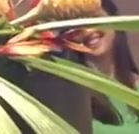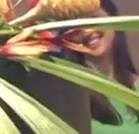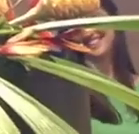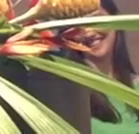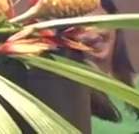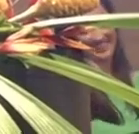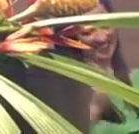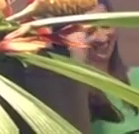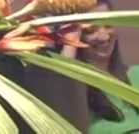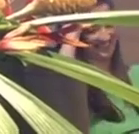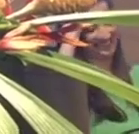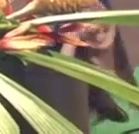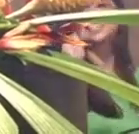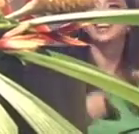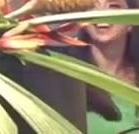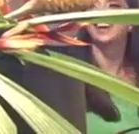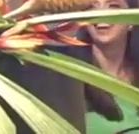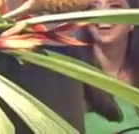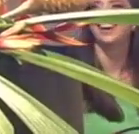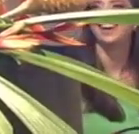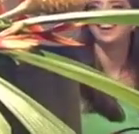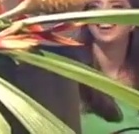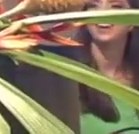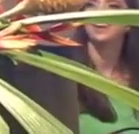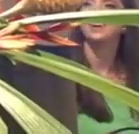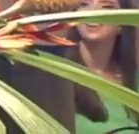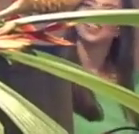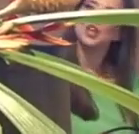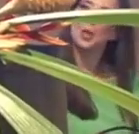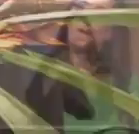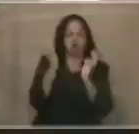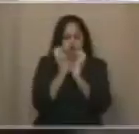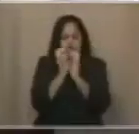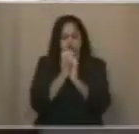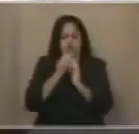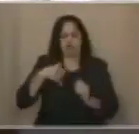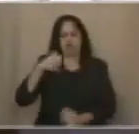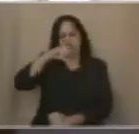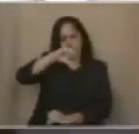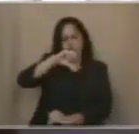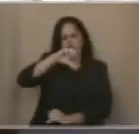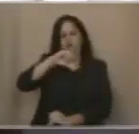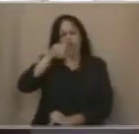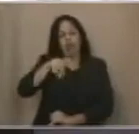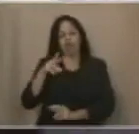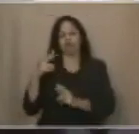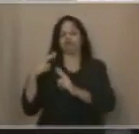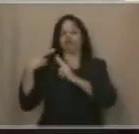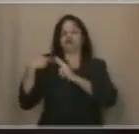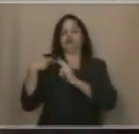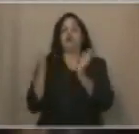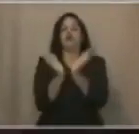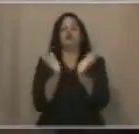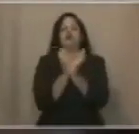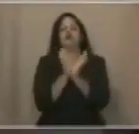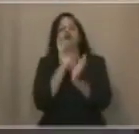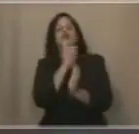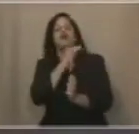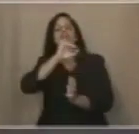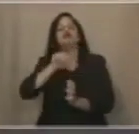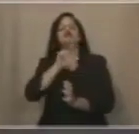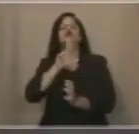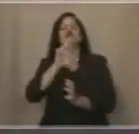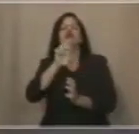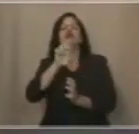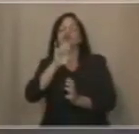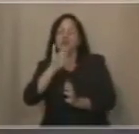que destacou o trabalho social desenvolvido pela empresária. À frente do grupo Julietto, a senhora Paula Guareschi tem se